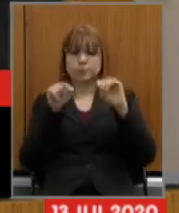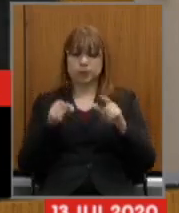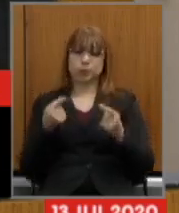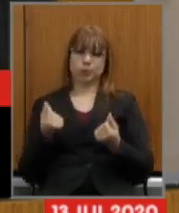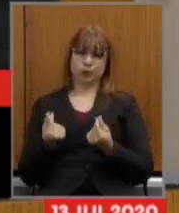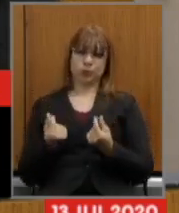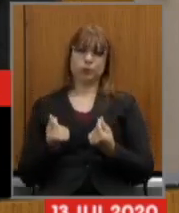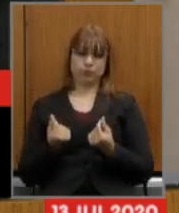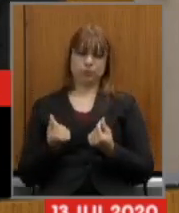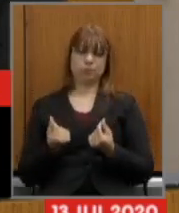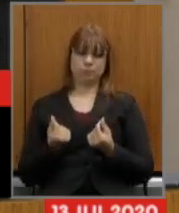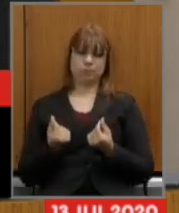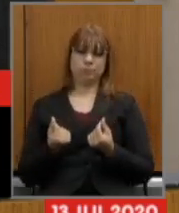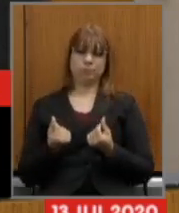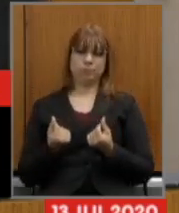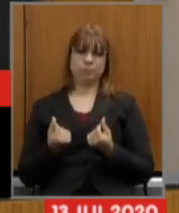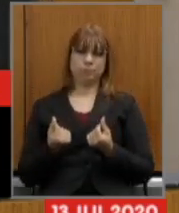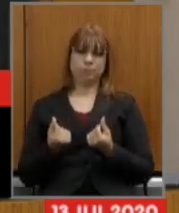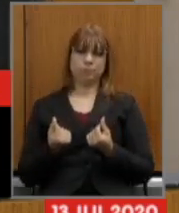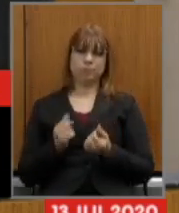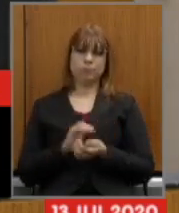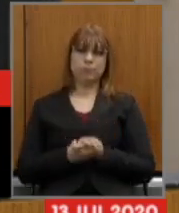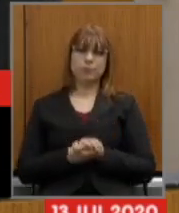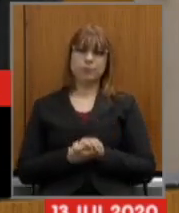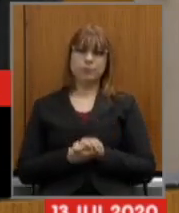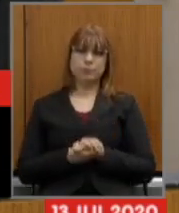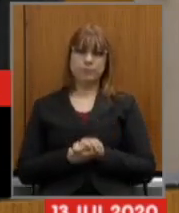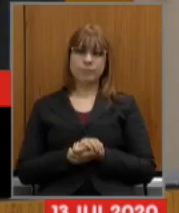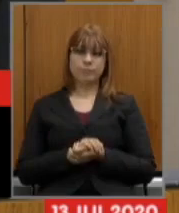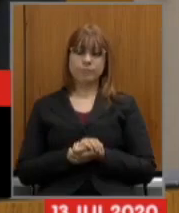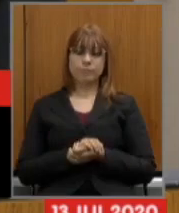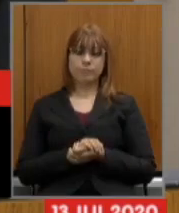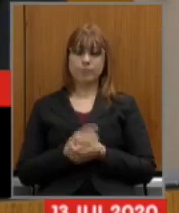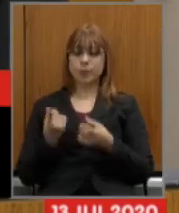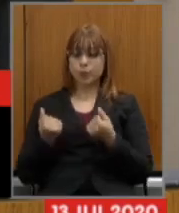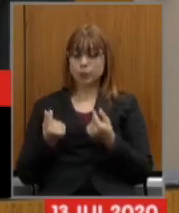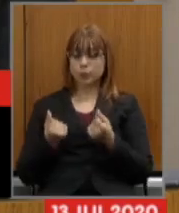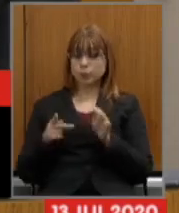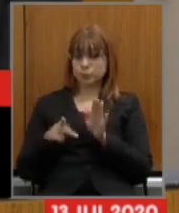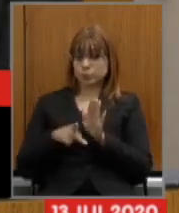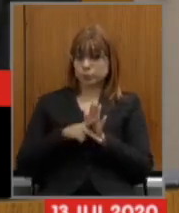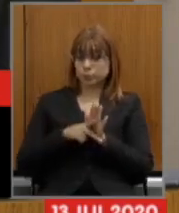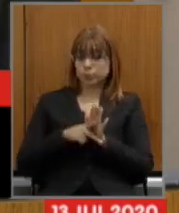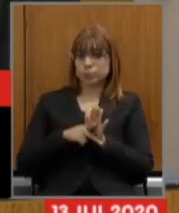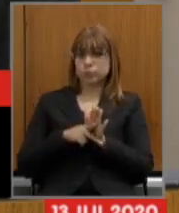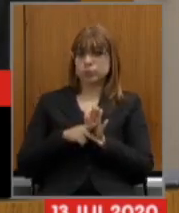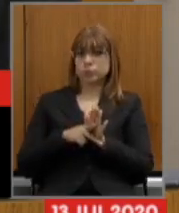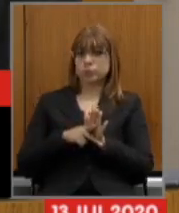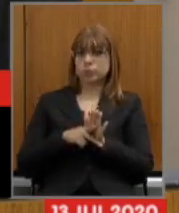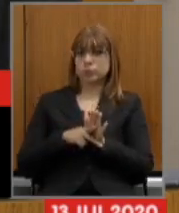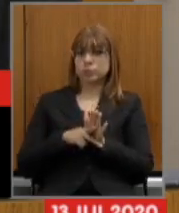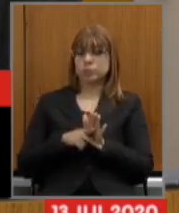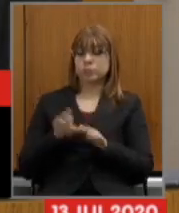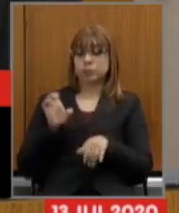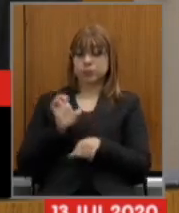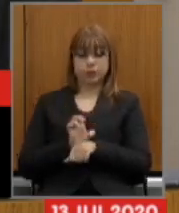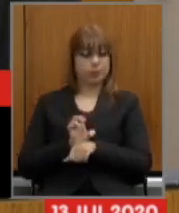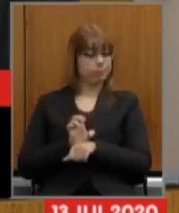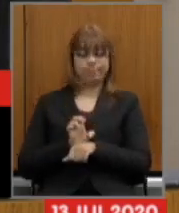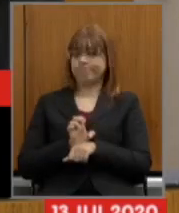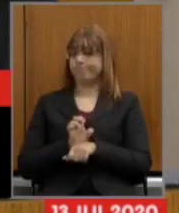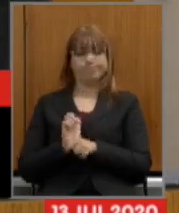este dinheiro o dinheiro do estado hoje não é o suficiente